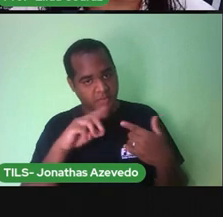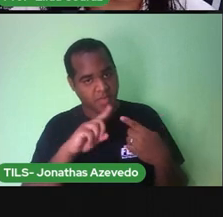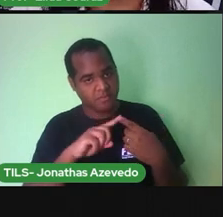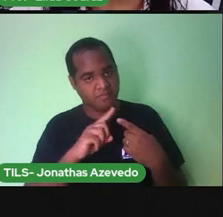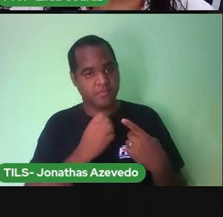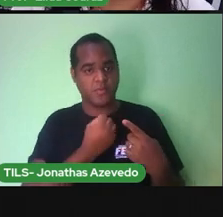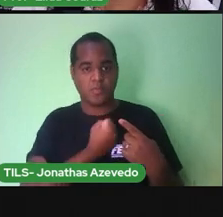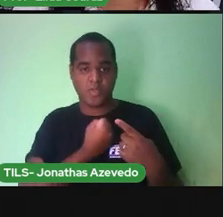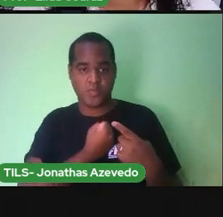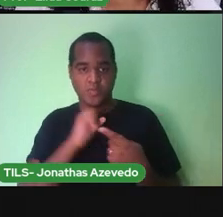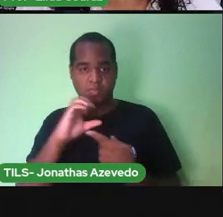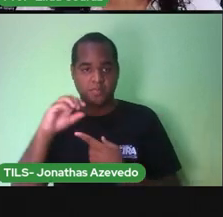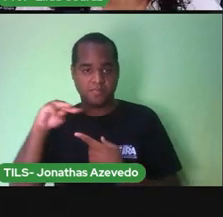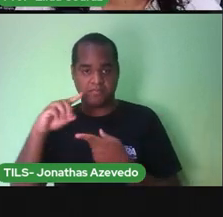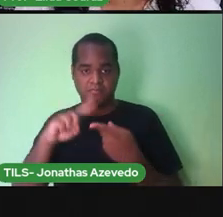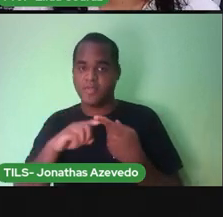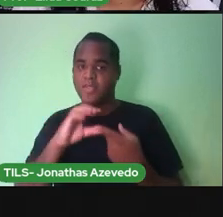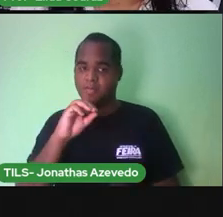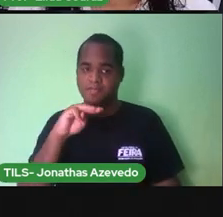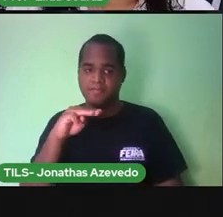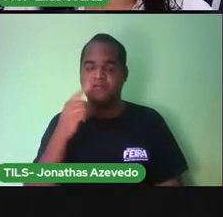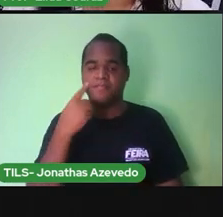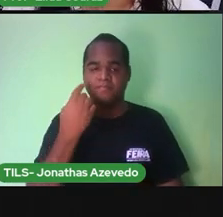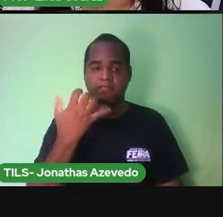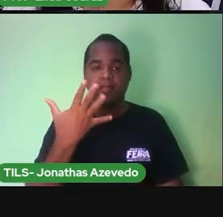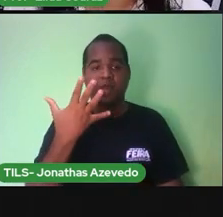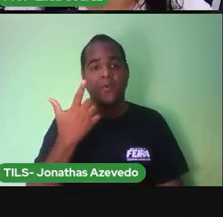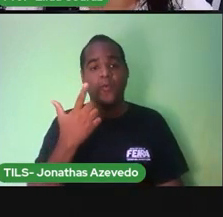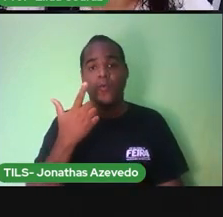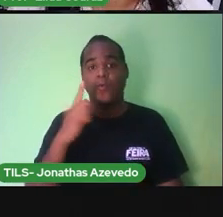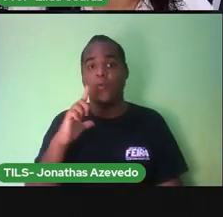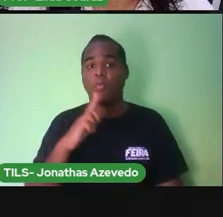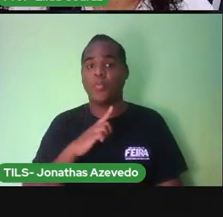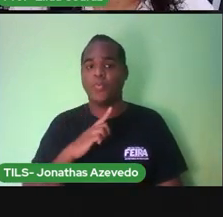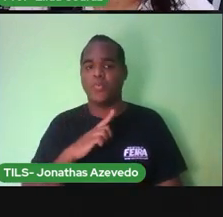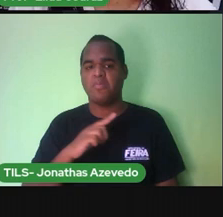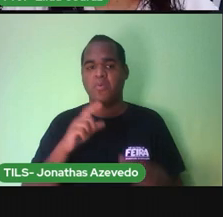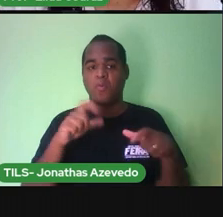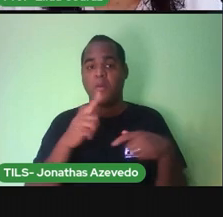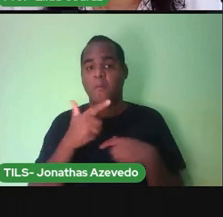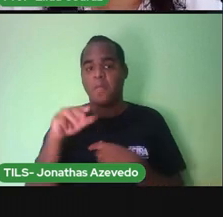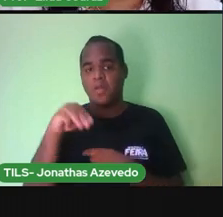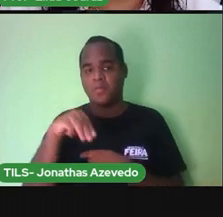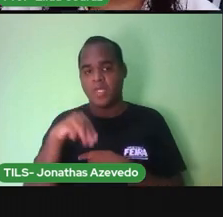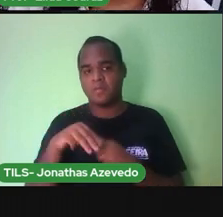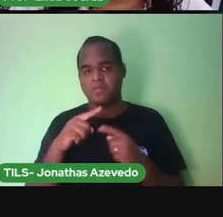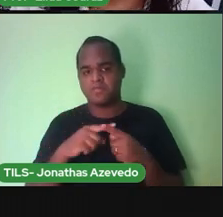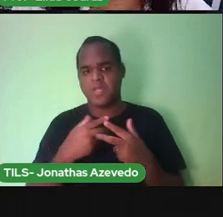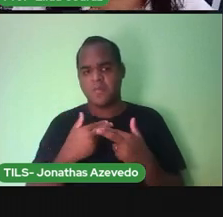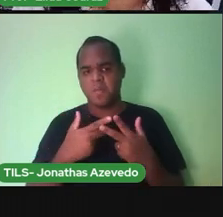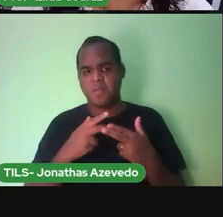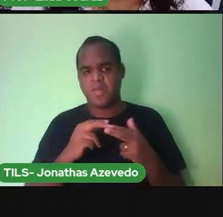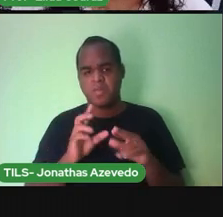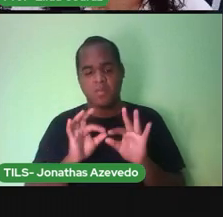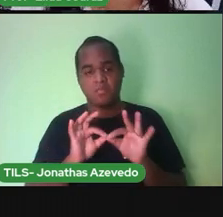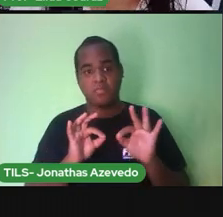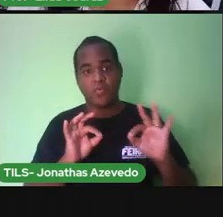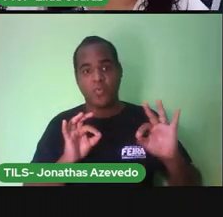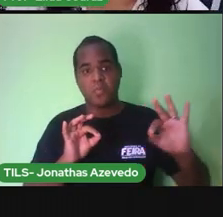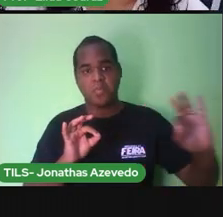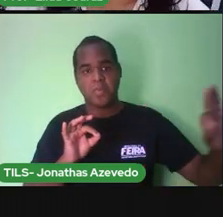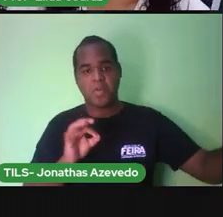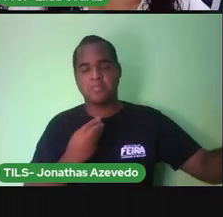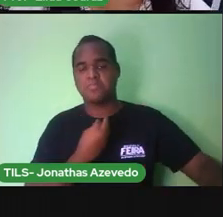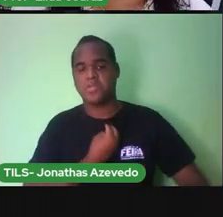os centímetros E existe também A medida Maior que o metro Mas é bem Maior mesmo